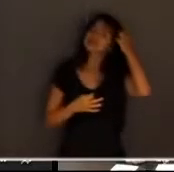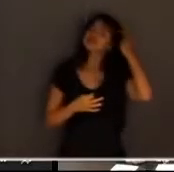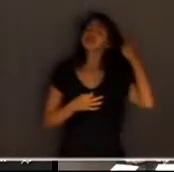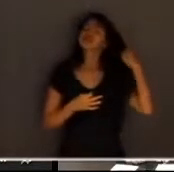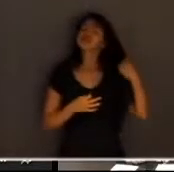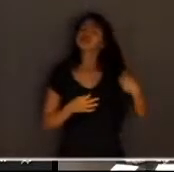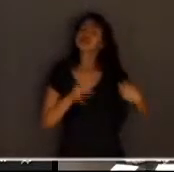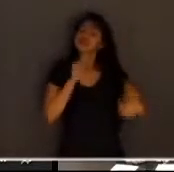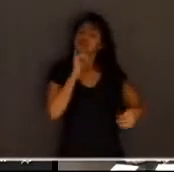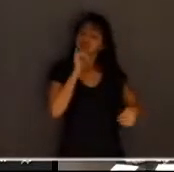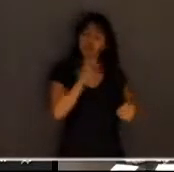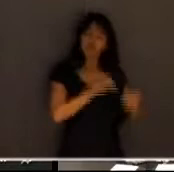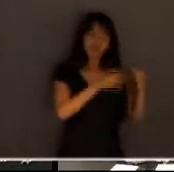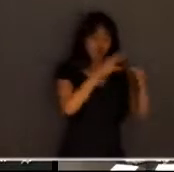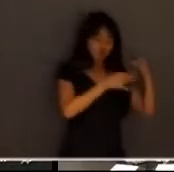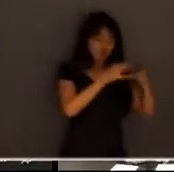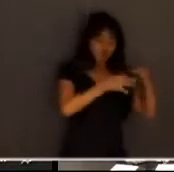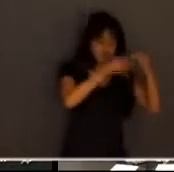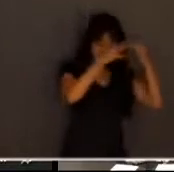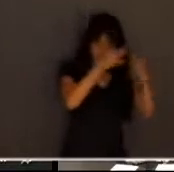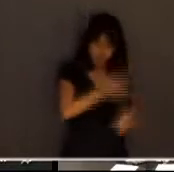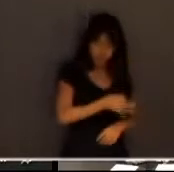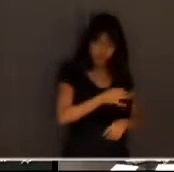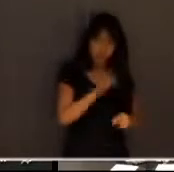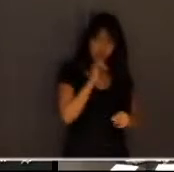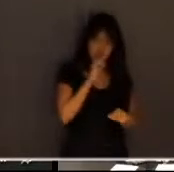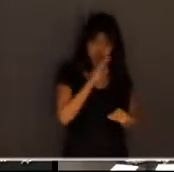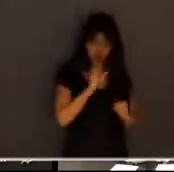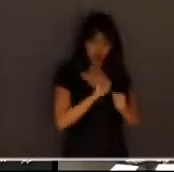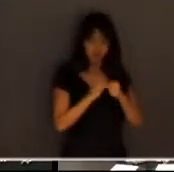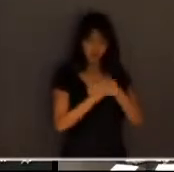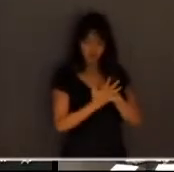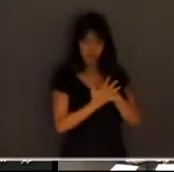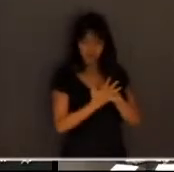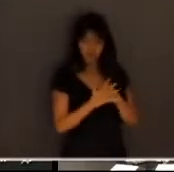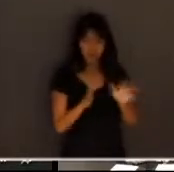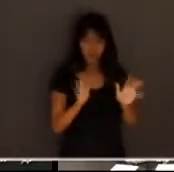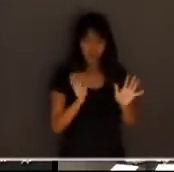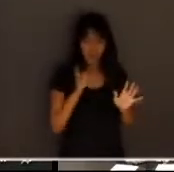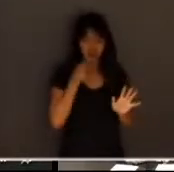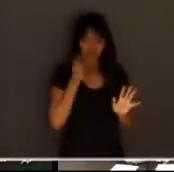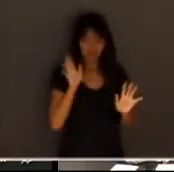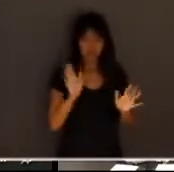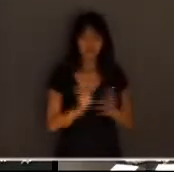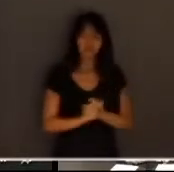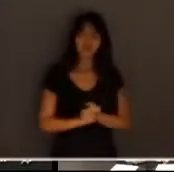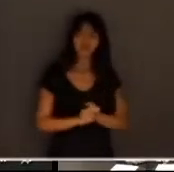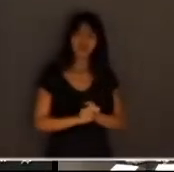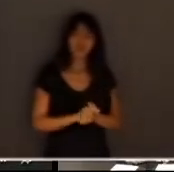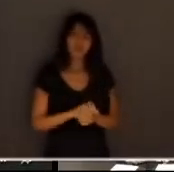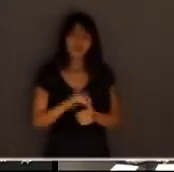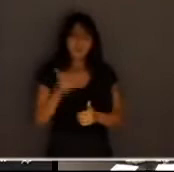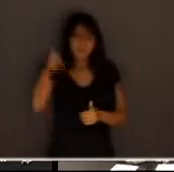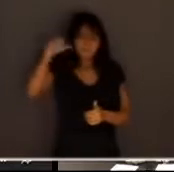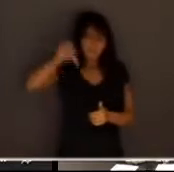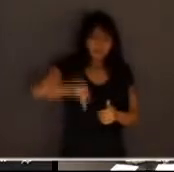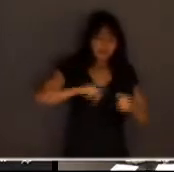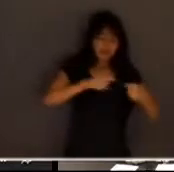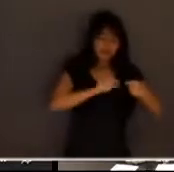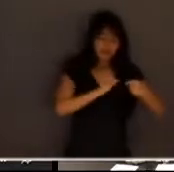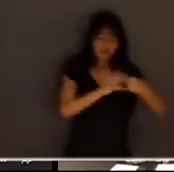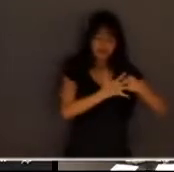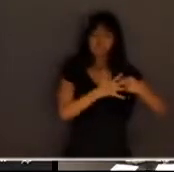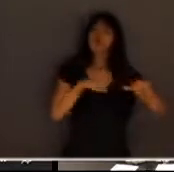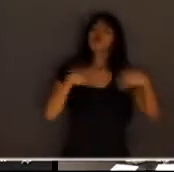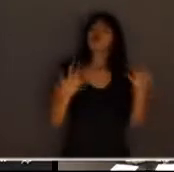acertado nós falamos do vírus da covid-19 um dos piores vírus do tribunal do